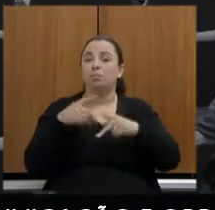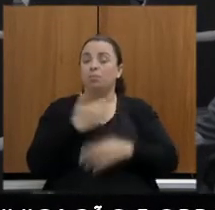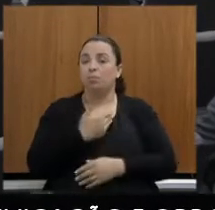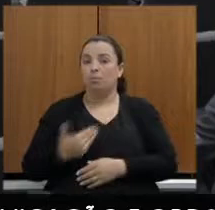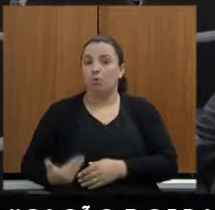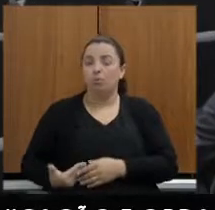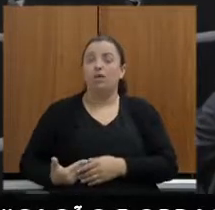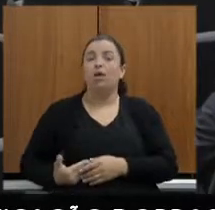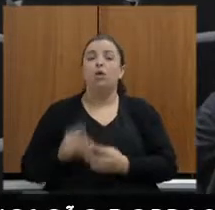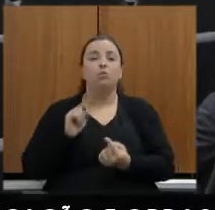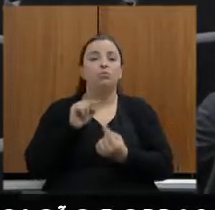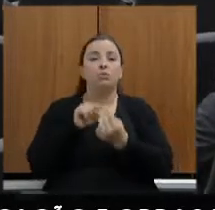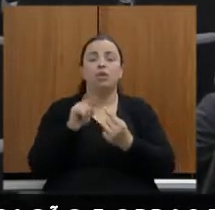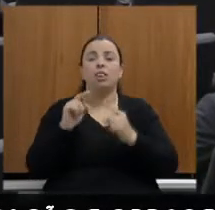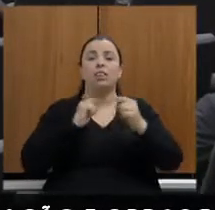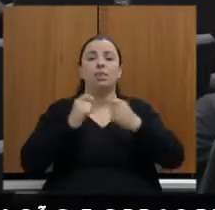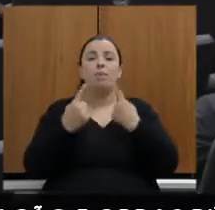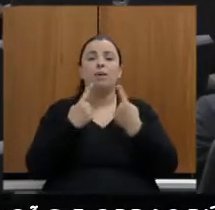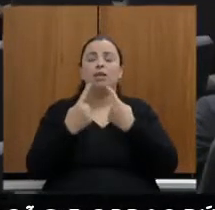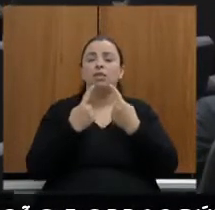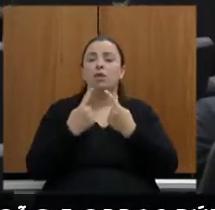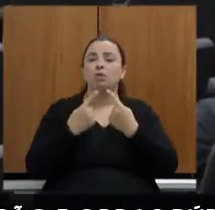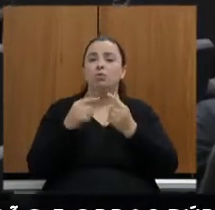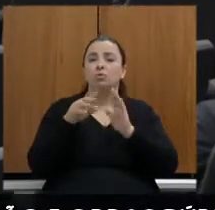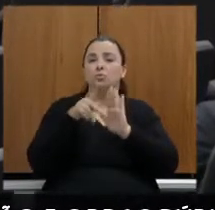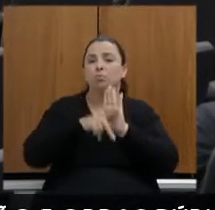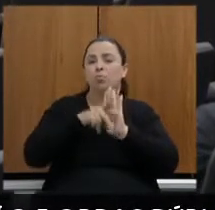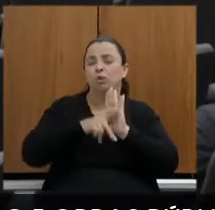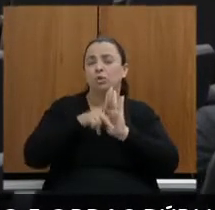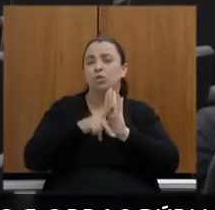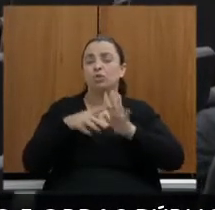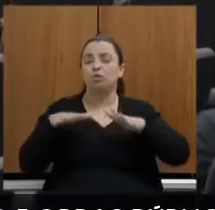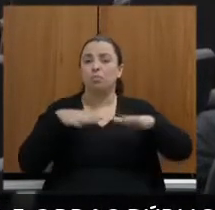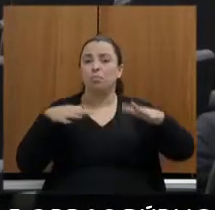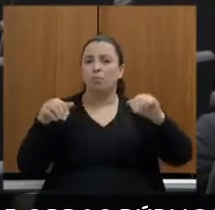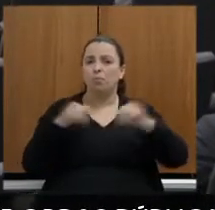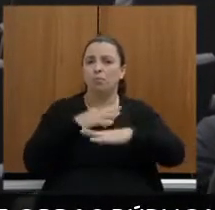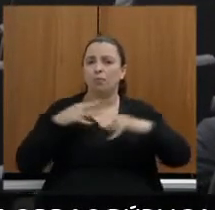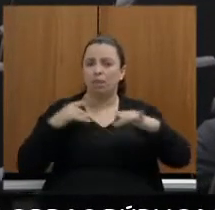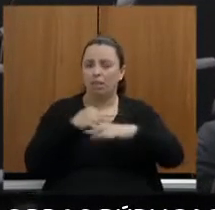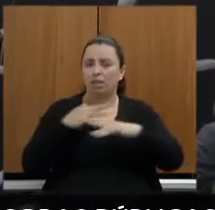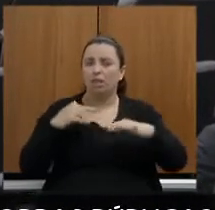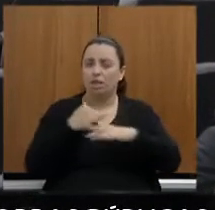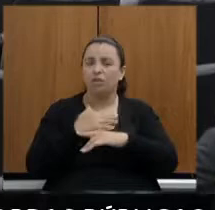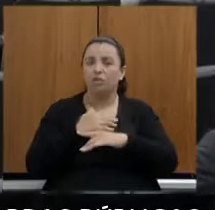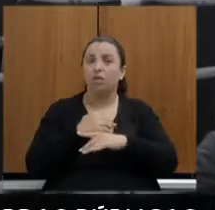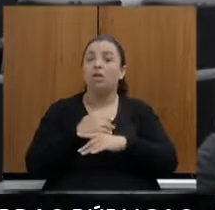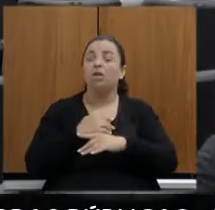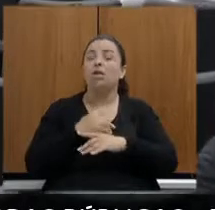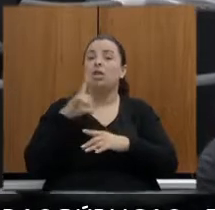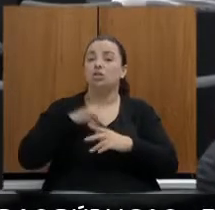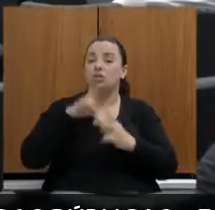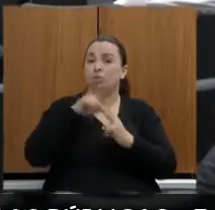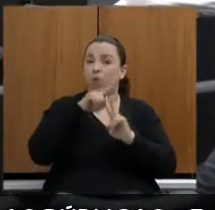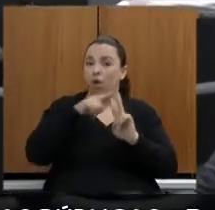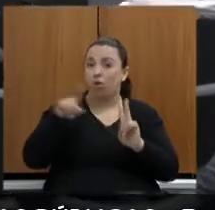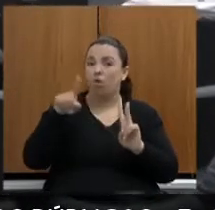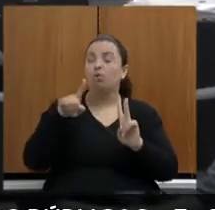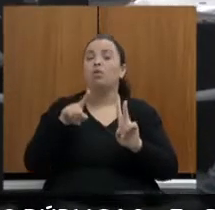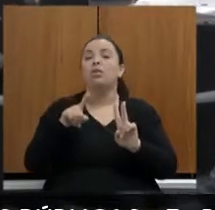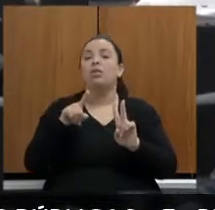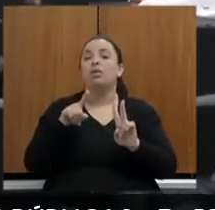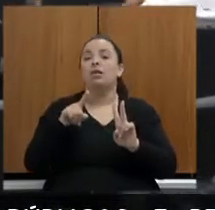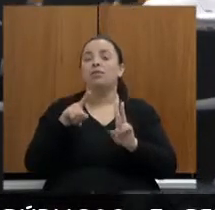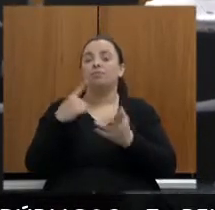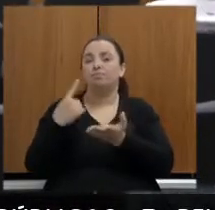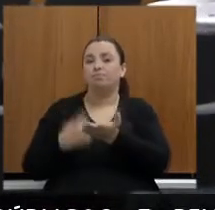andamento dos projetos de mobilidade previstos no acordo de reparação firmado entre a Vale e o Estado de Minas